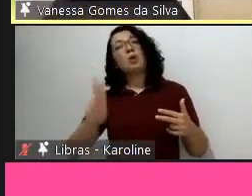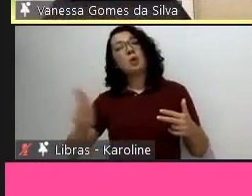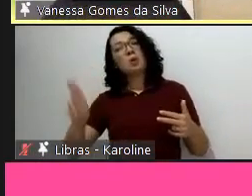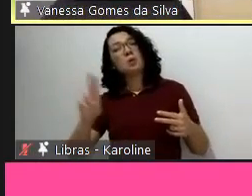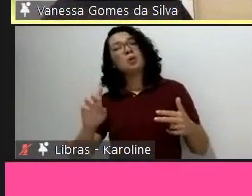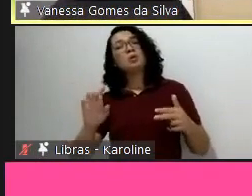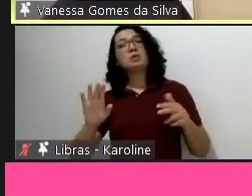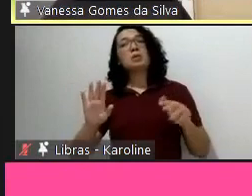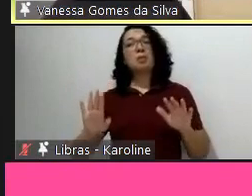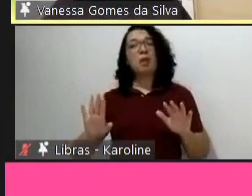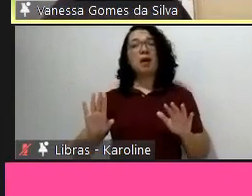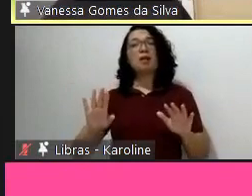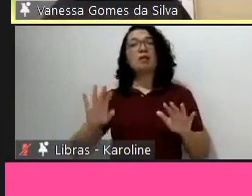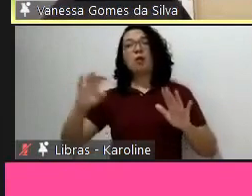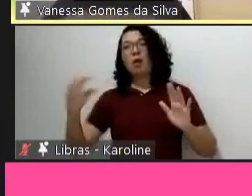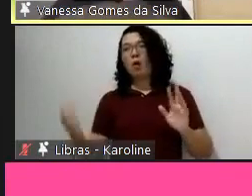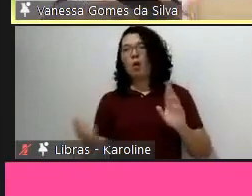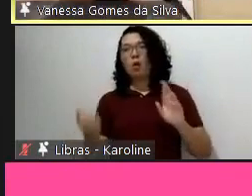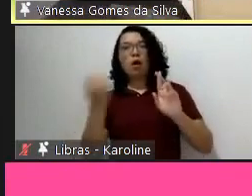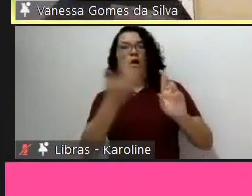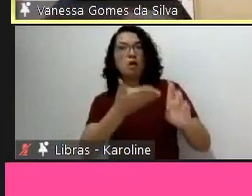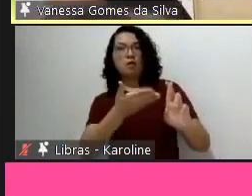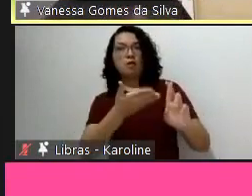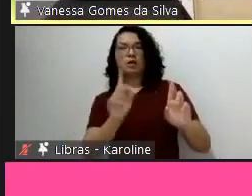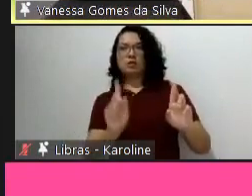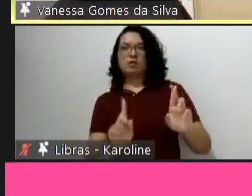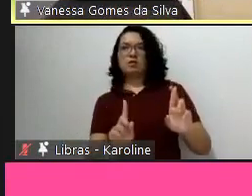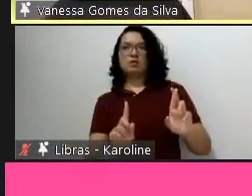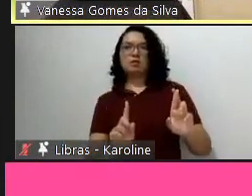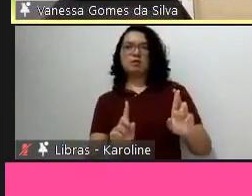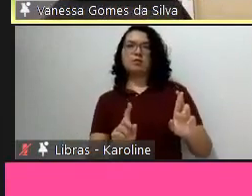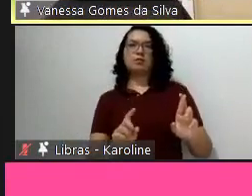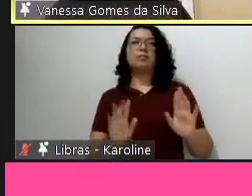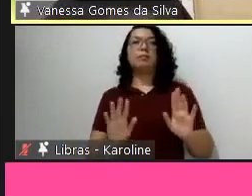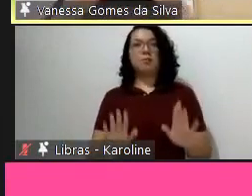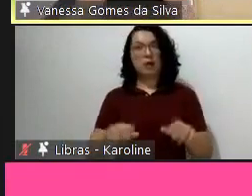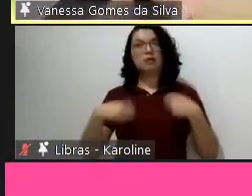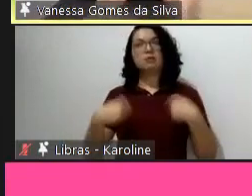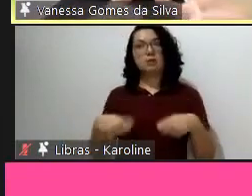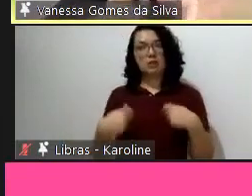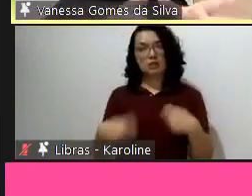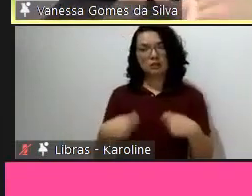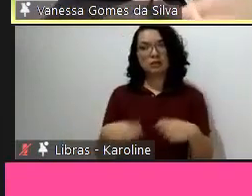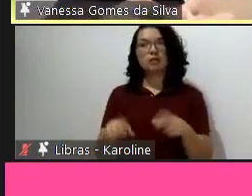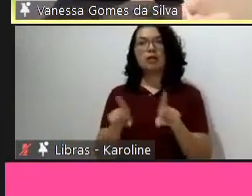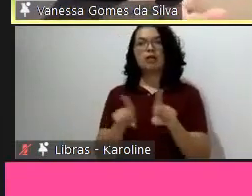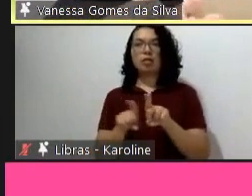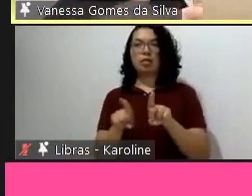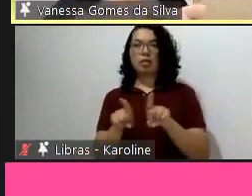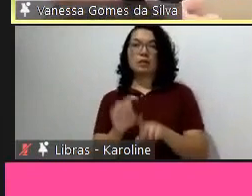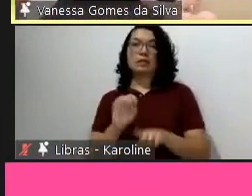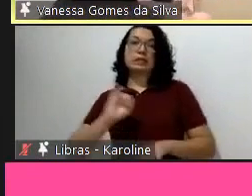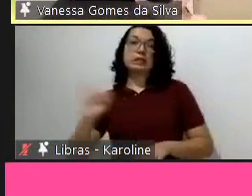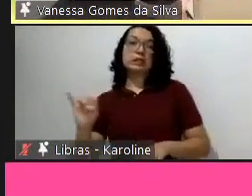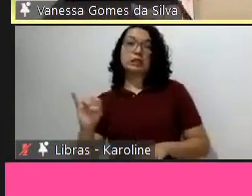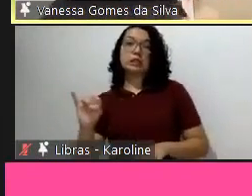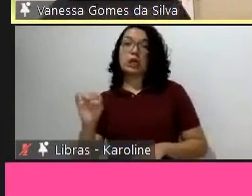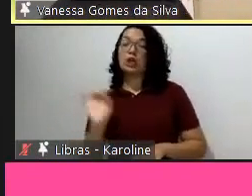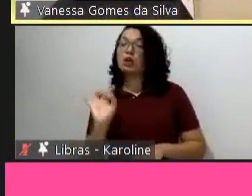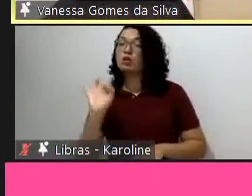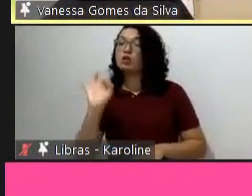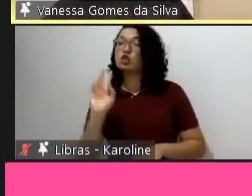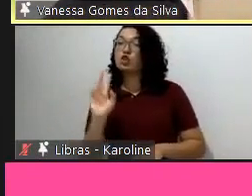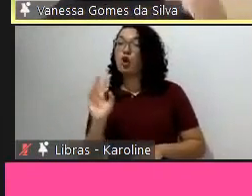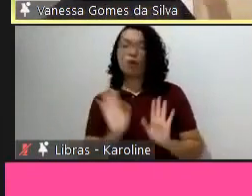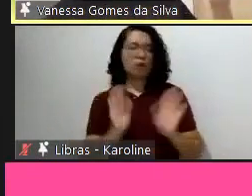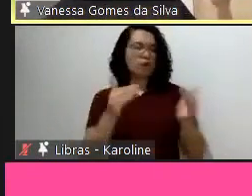importantíssimos em termos de toxicidade humana e de ecossistemas. Se a gente olhar só para duas categorias, gente perde tudo